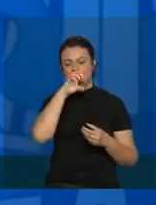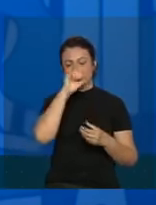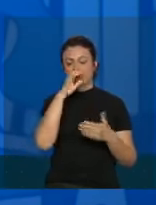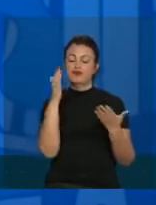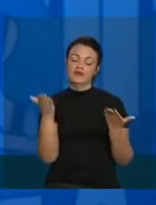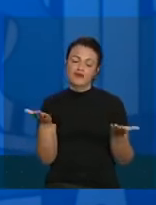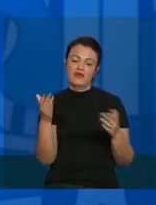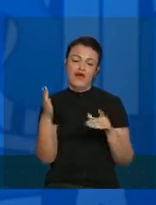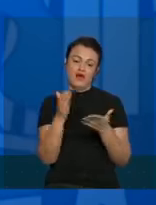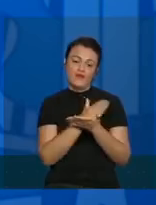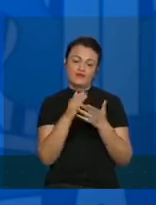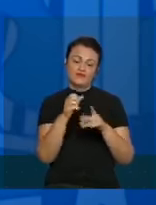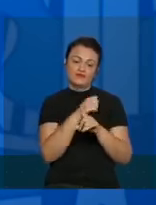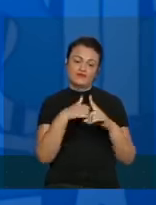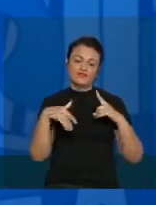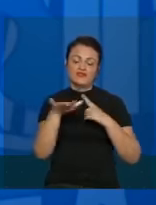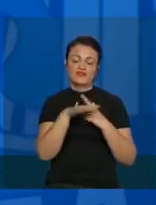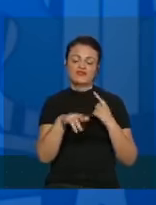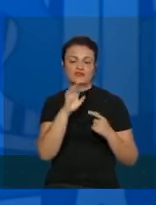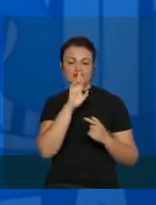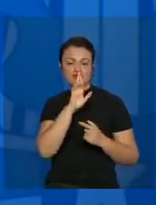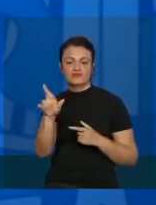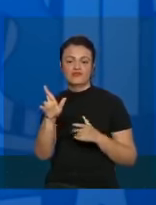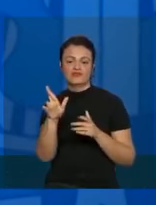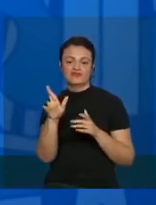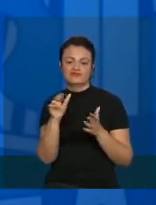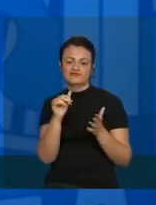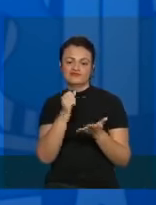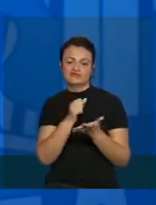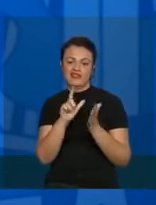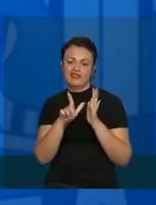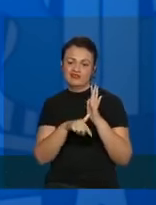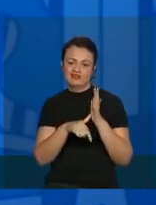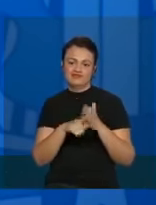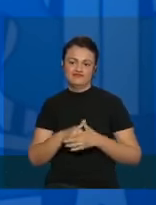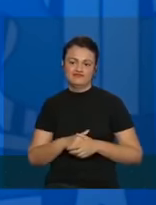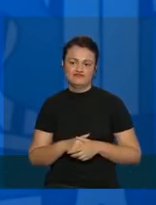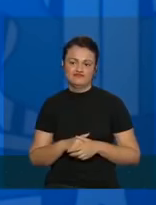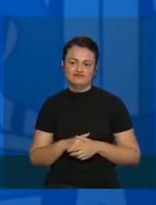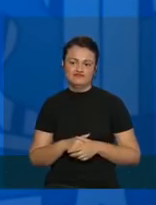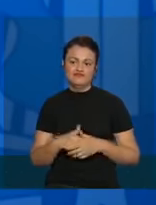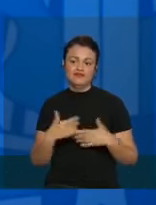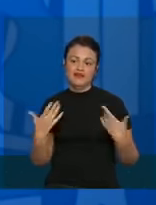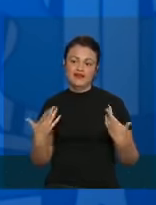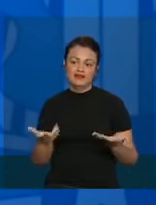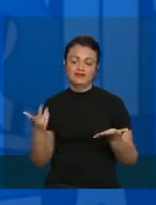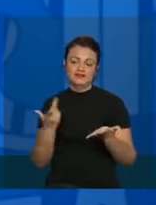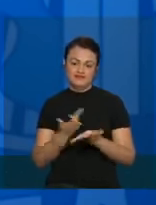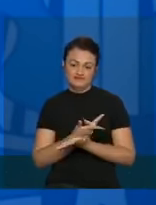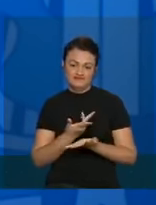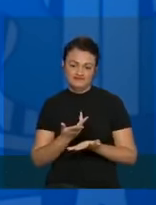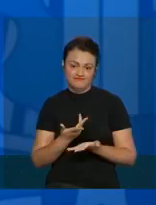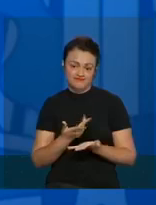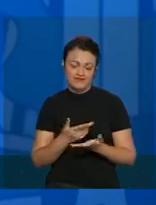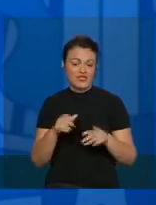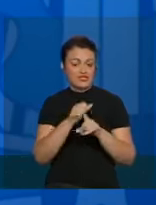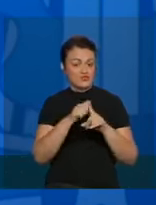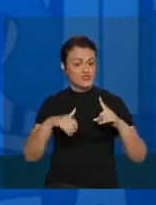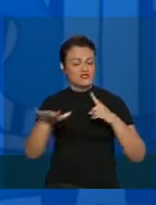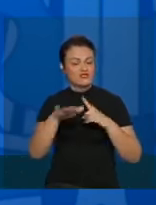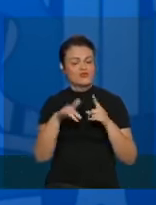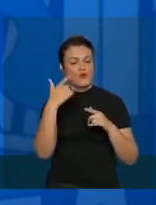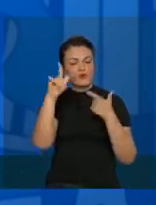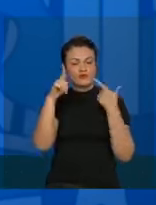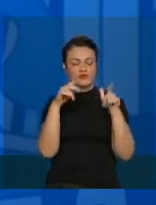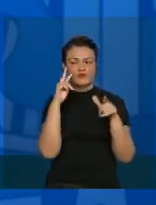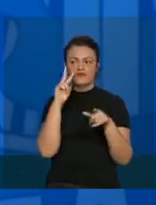sociedades a reagirem tardiamente a essa situação. E outras sociedades foram